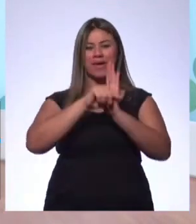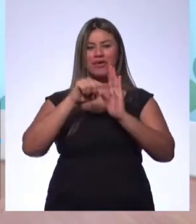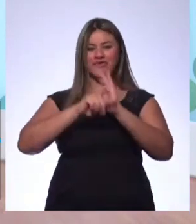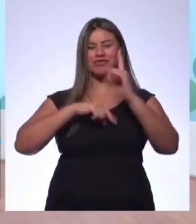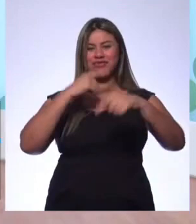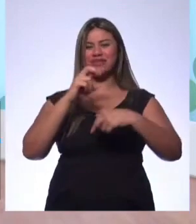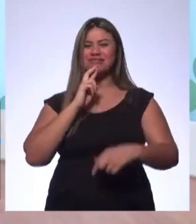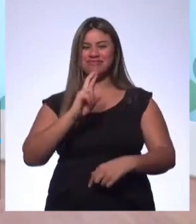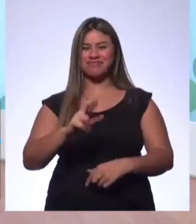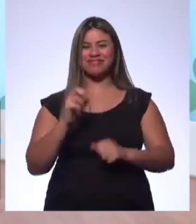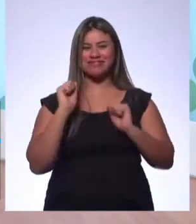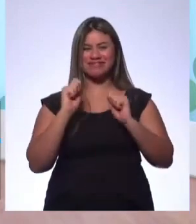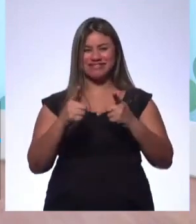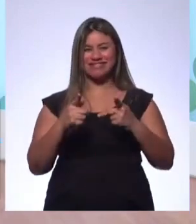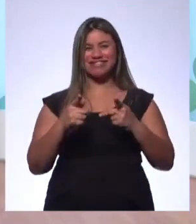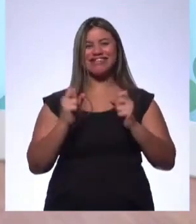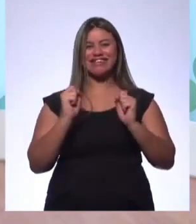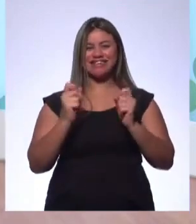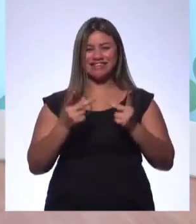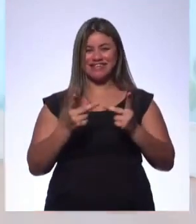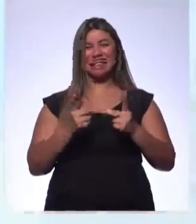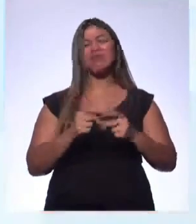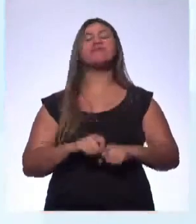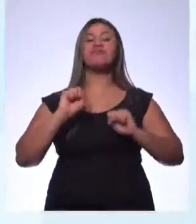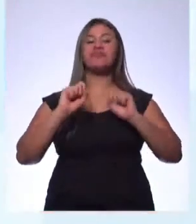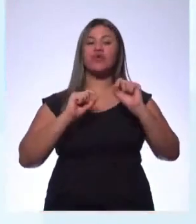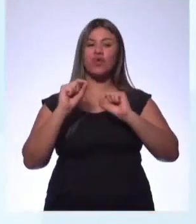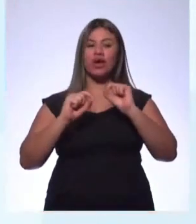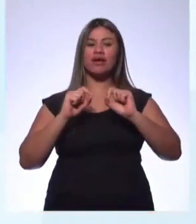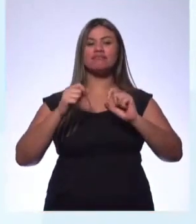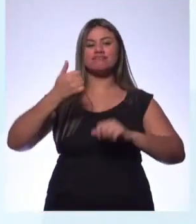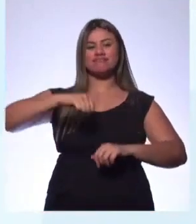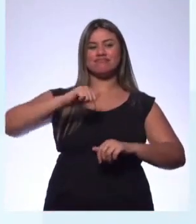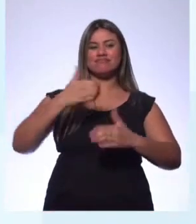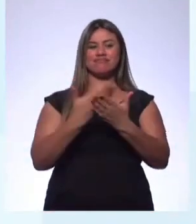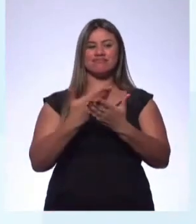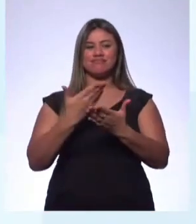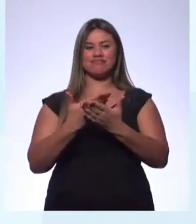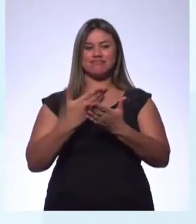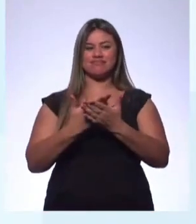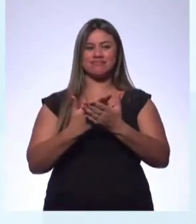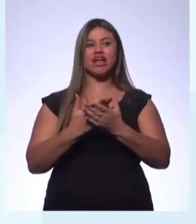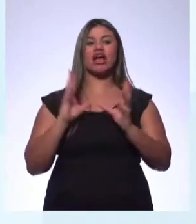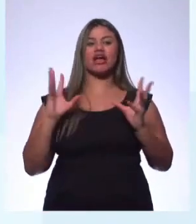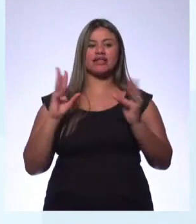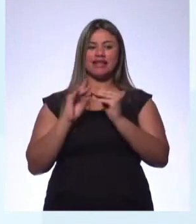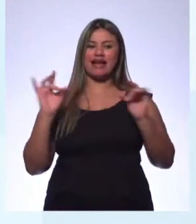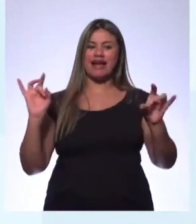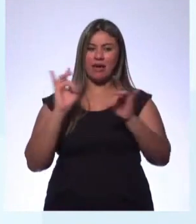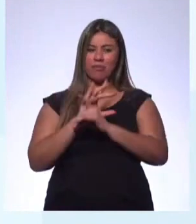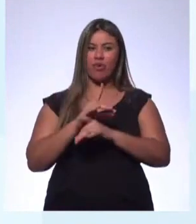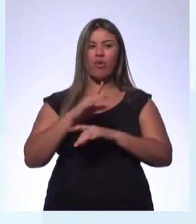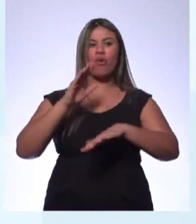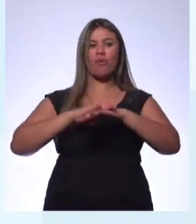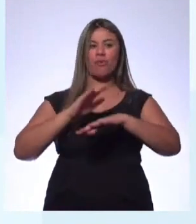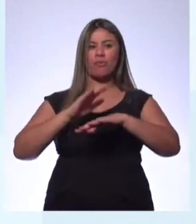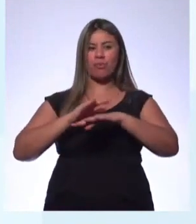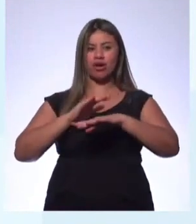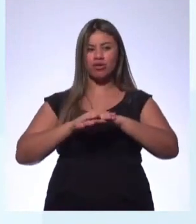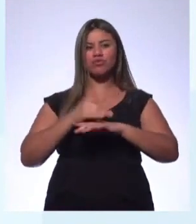responde para vocês. Tá bom, gente? Vocês podem compartilhar as suas impressões conosco. A gente já terminou aí a resenha. Espero que vocês façam aí